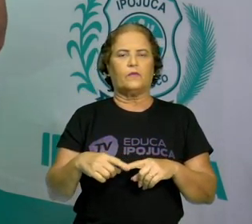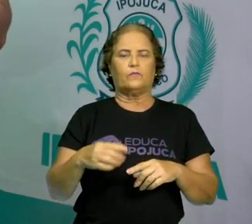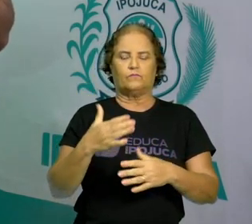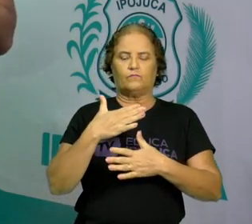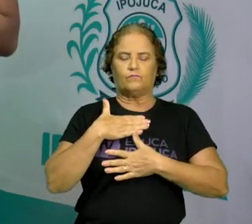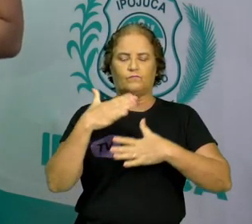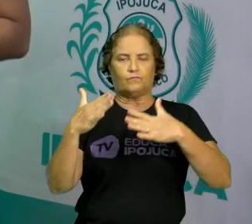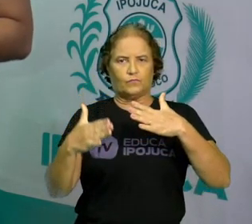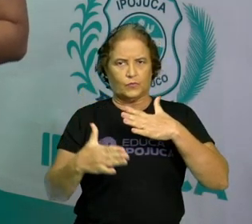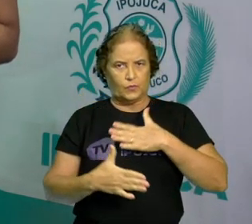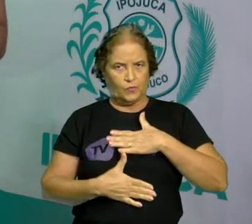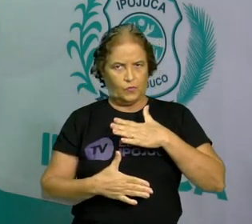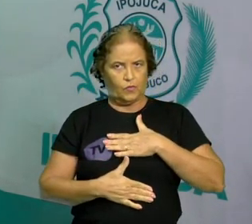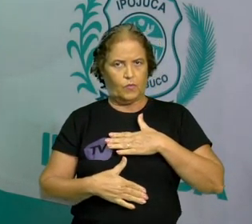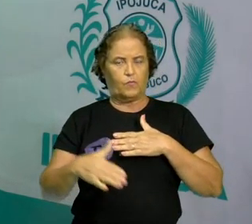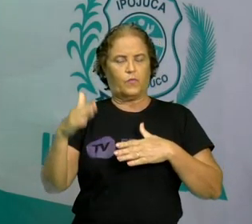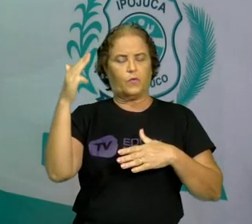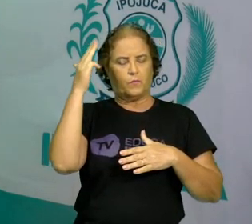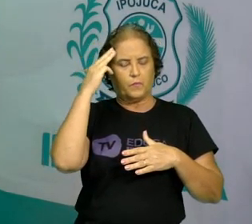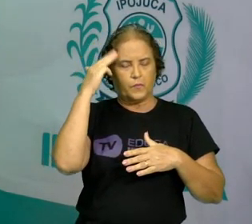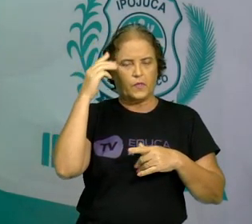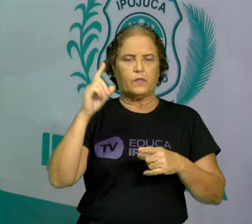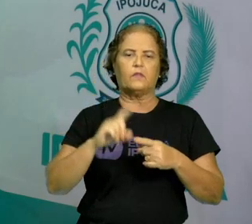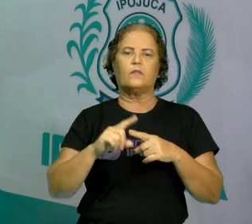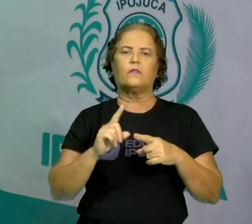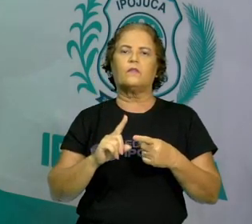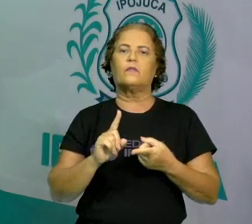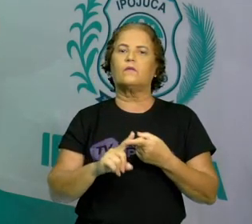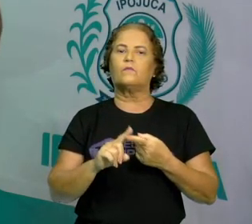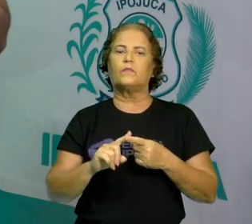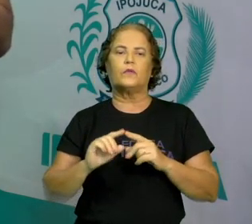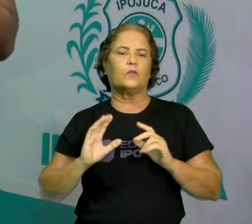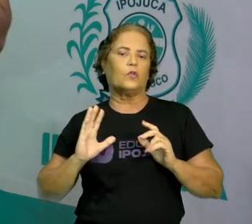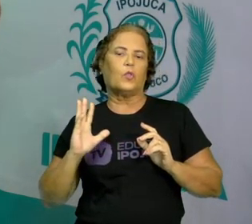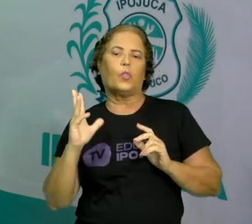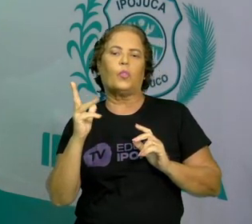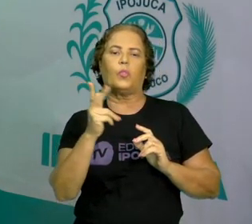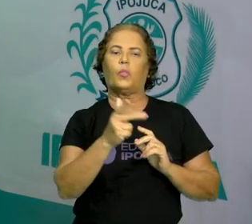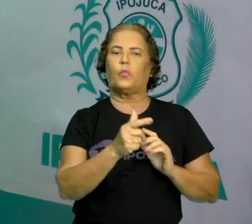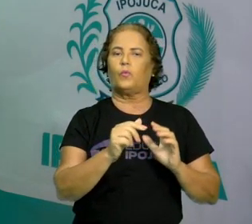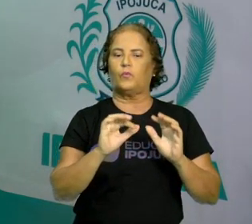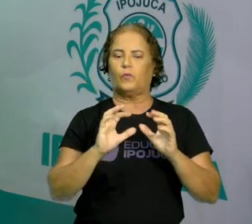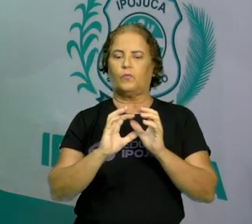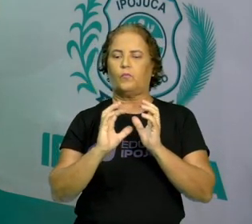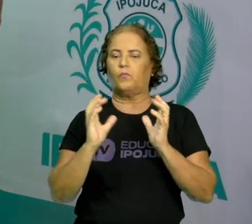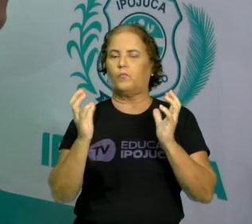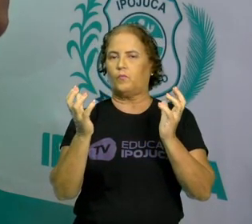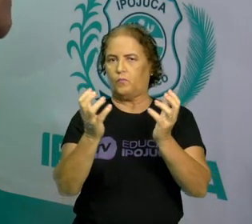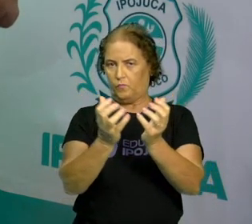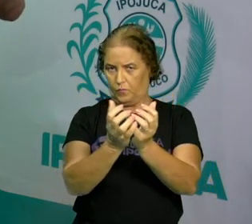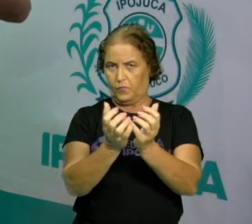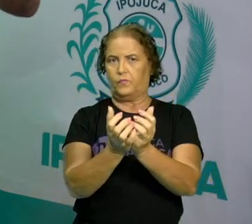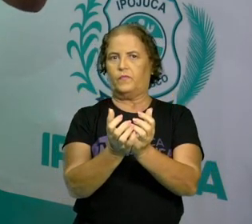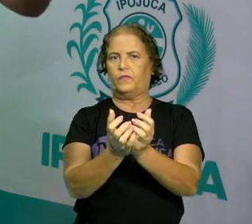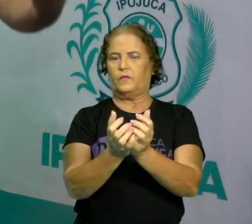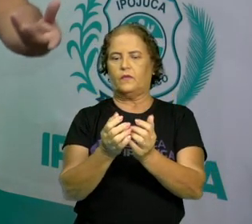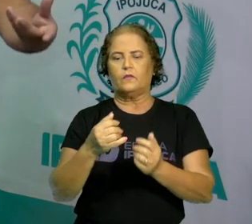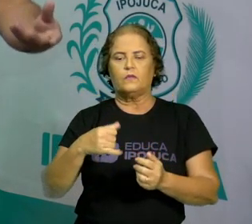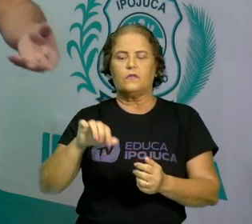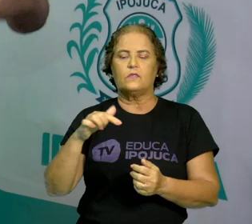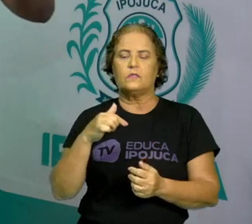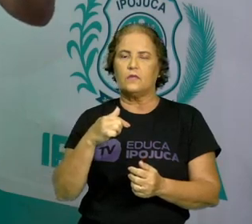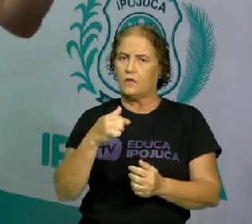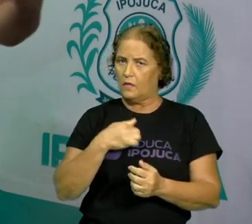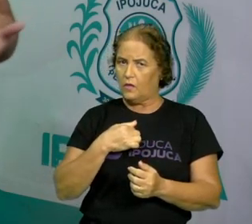mesmo as ações que beneficiam toda a comunidade. Porque se eu me cuido, também estou ajudando no cuidado da minha